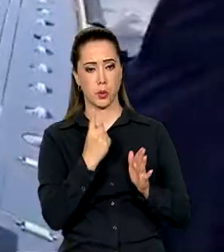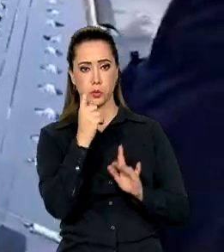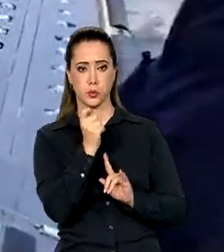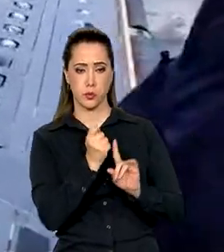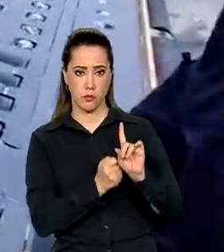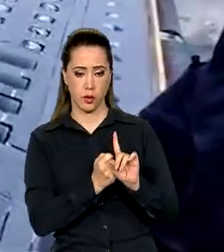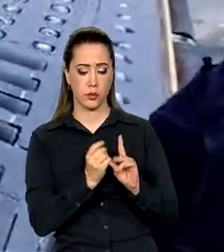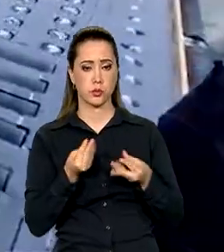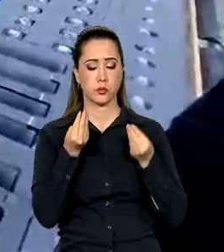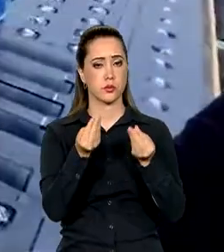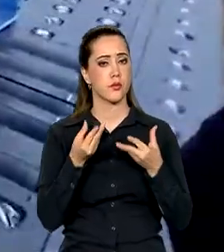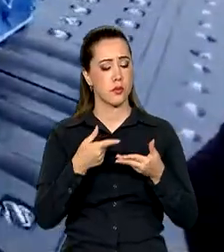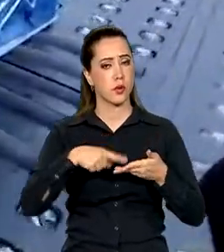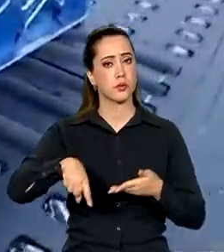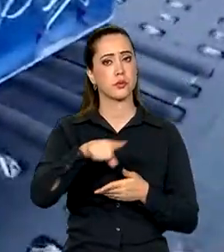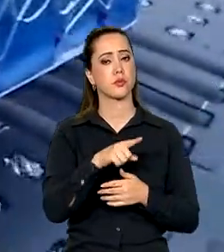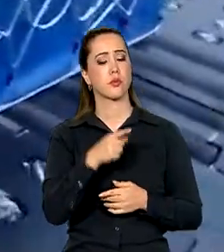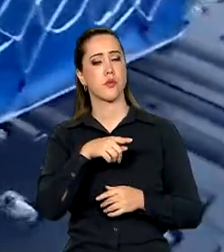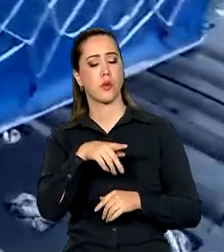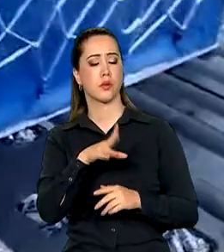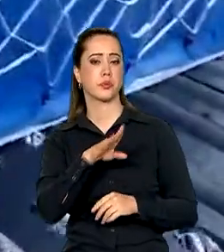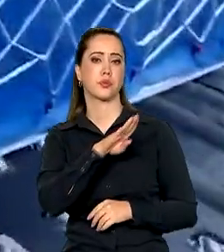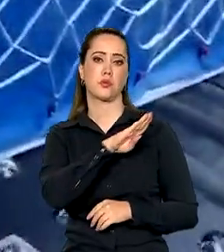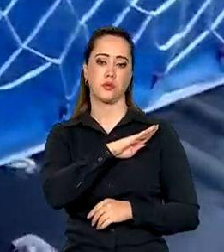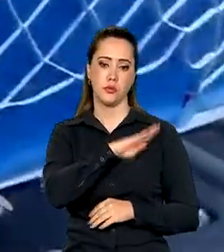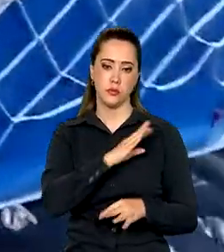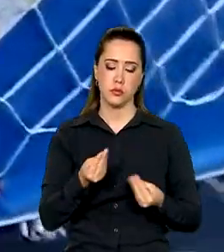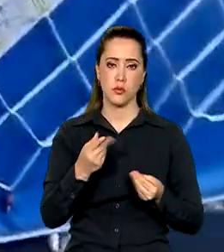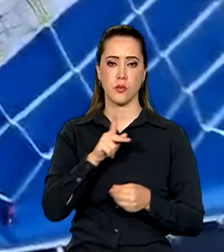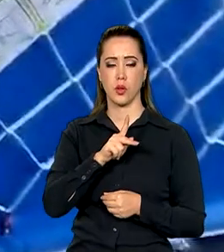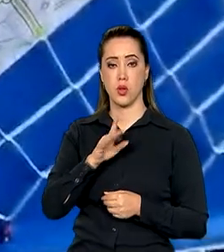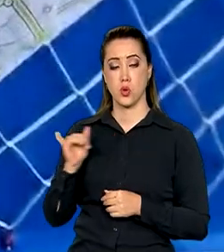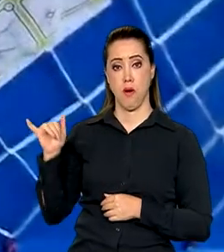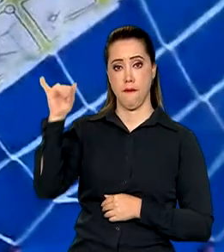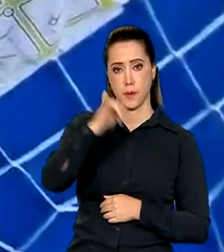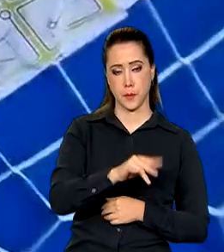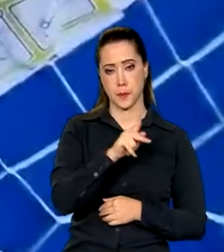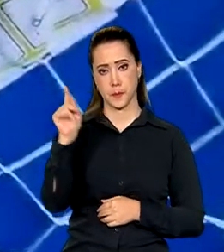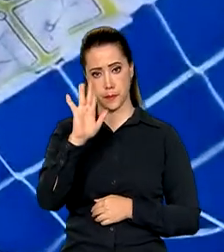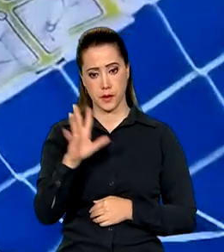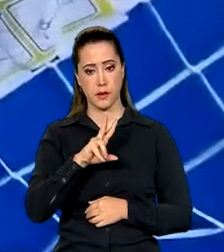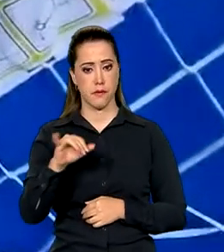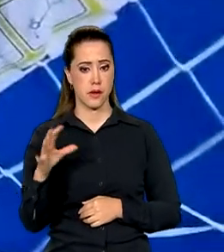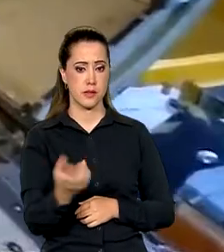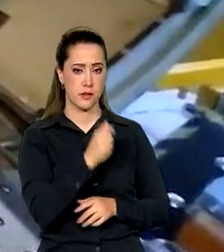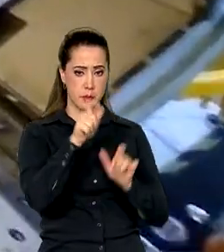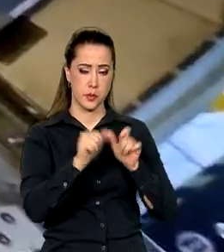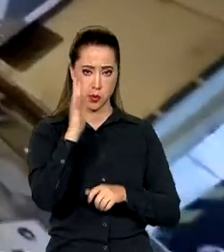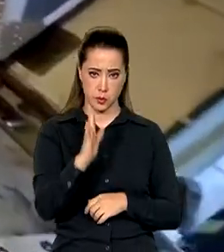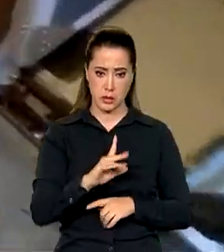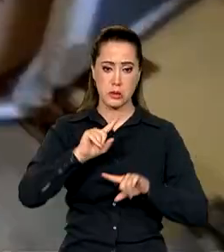Os itens serão enviados para Gaza no avião da Presidência da República, que irá resgatar brasileiros